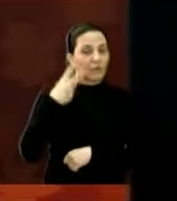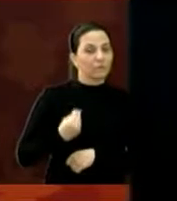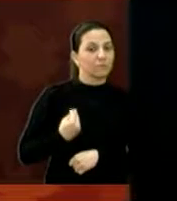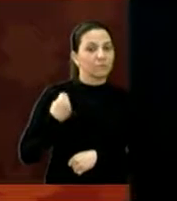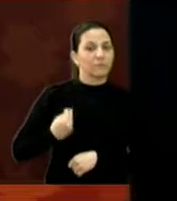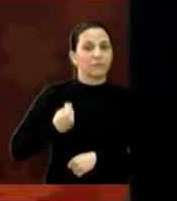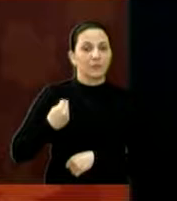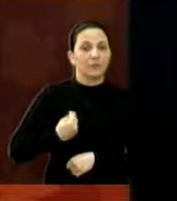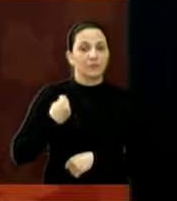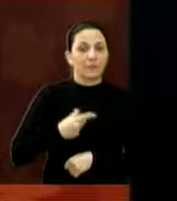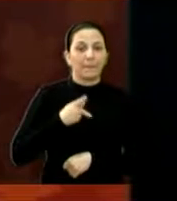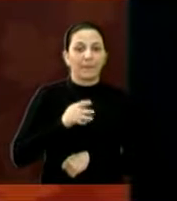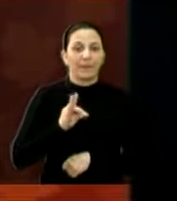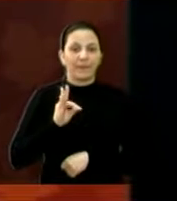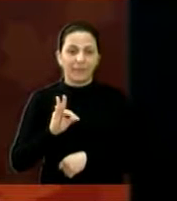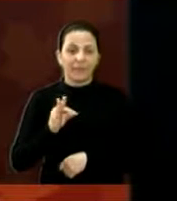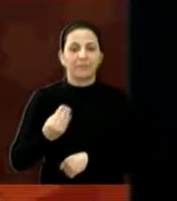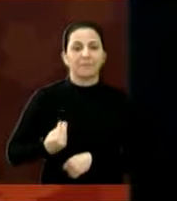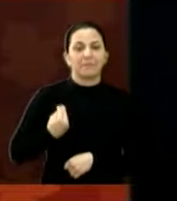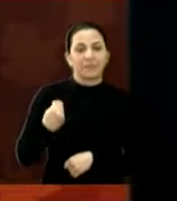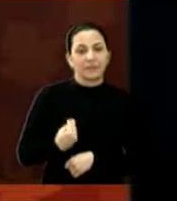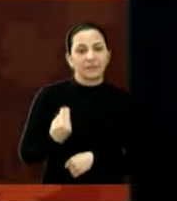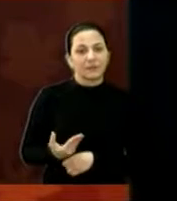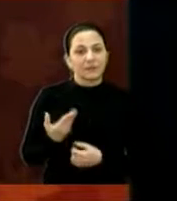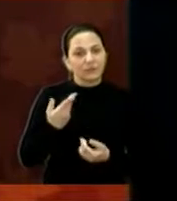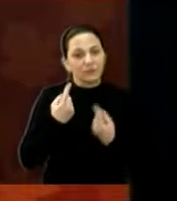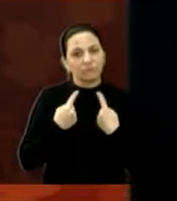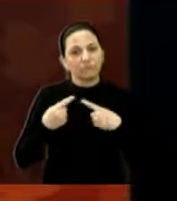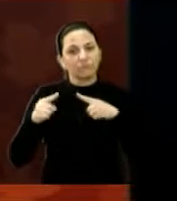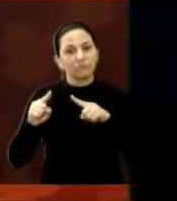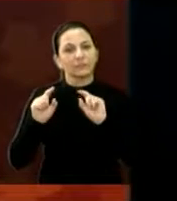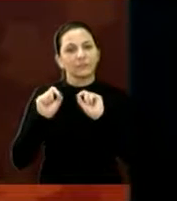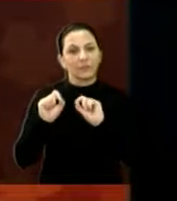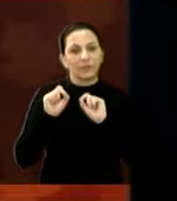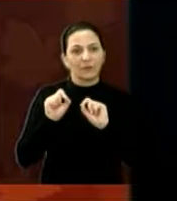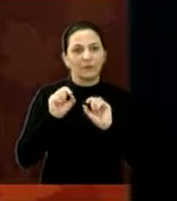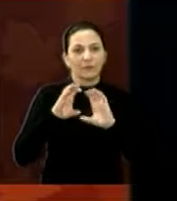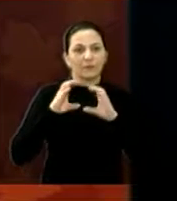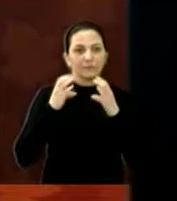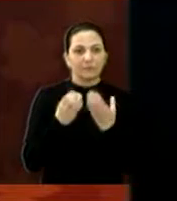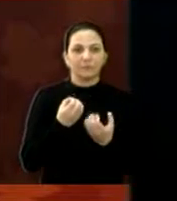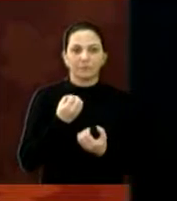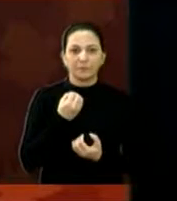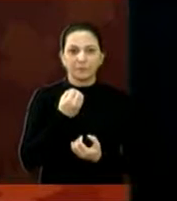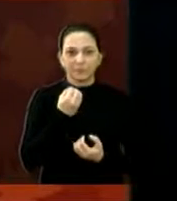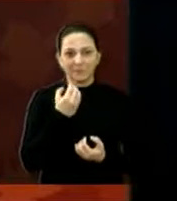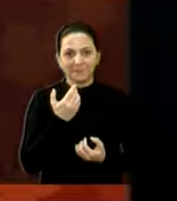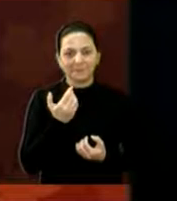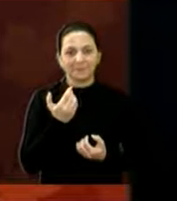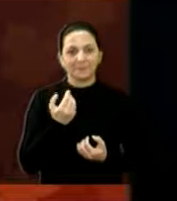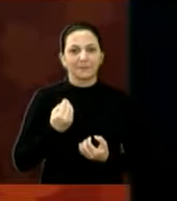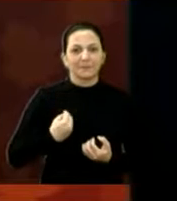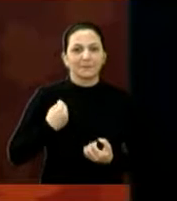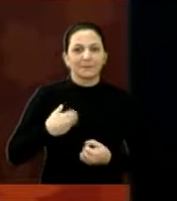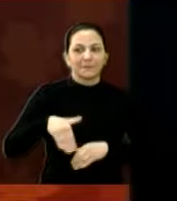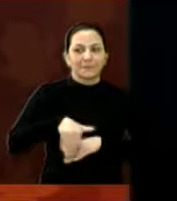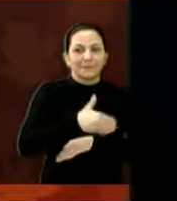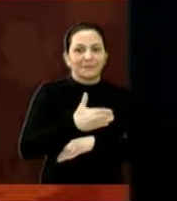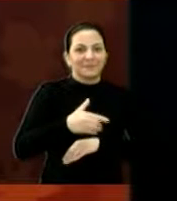principalmente o vereador do PT, foi uma conferência muito boa, os moradores de rua, porque estava pedindo apoio